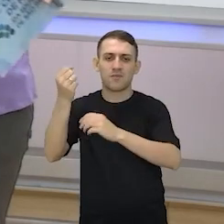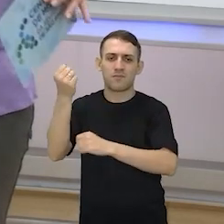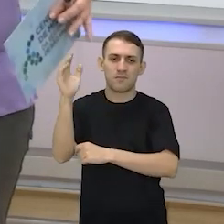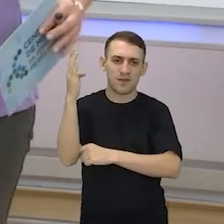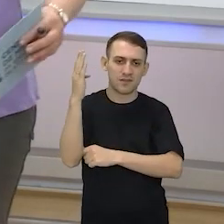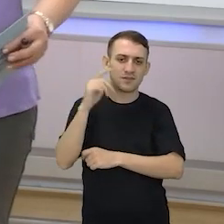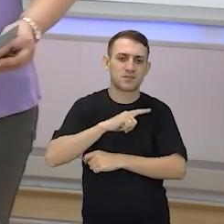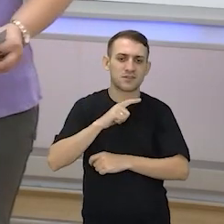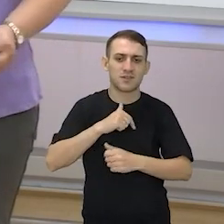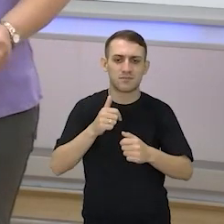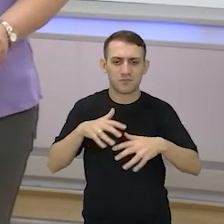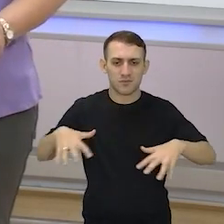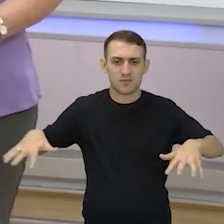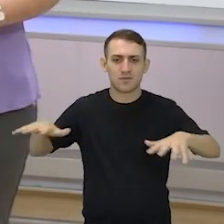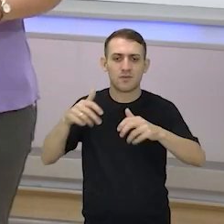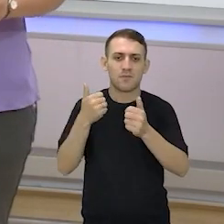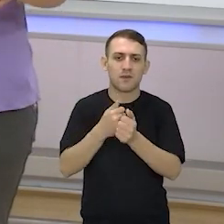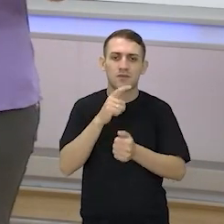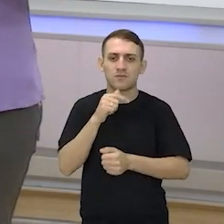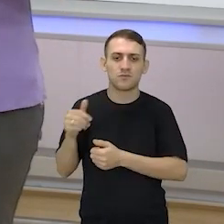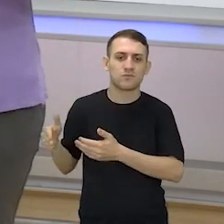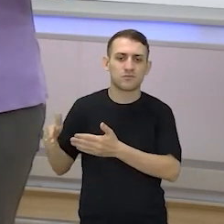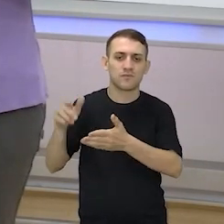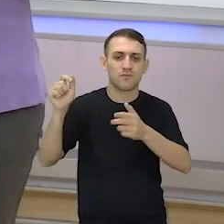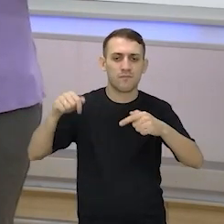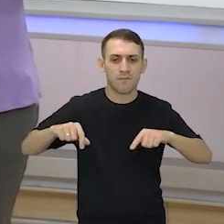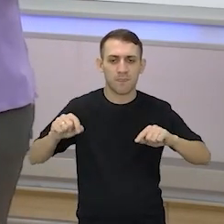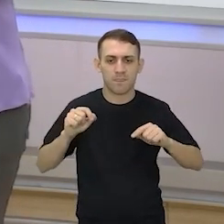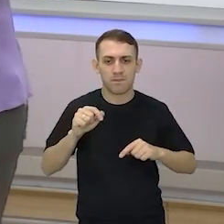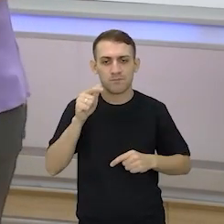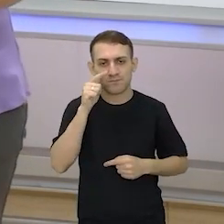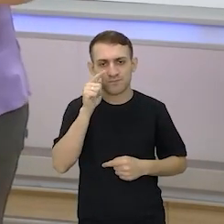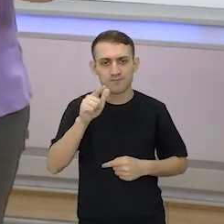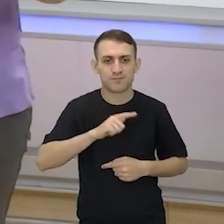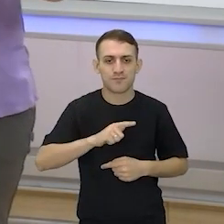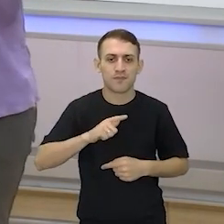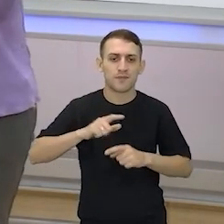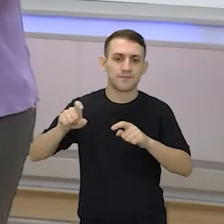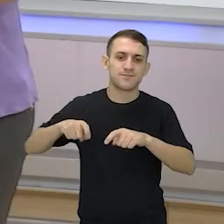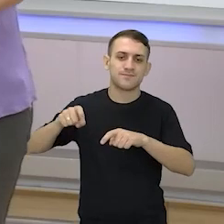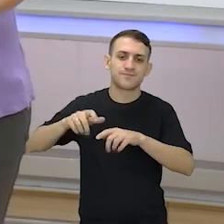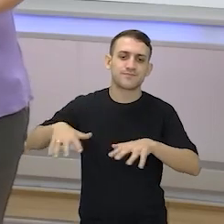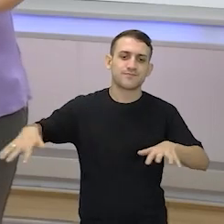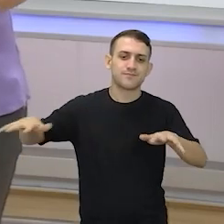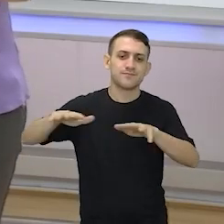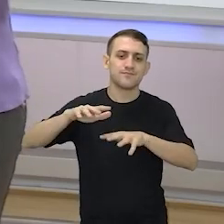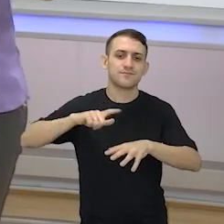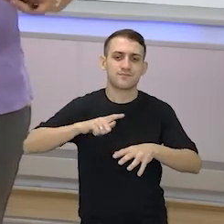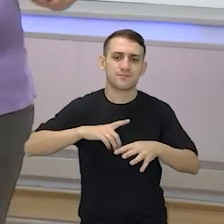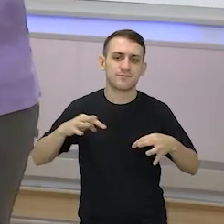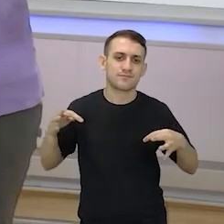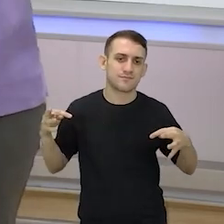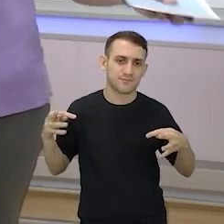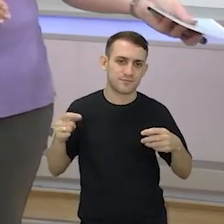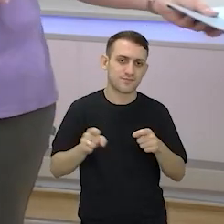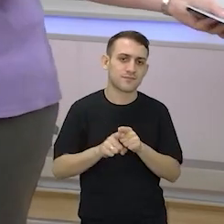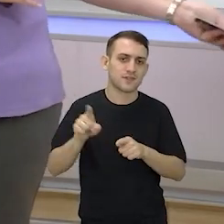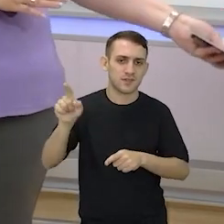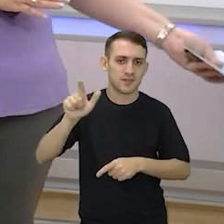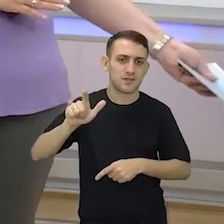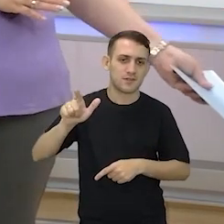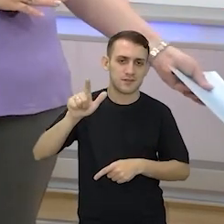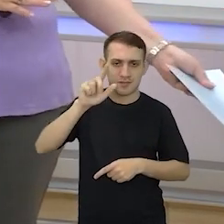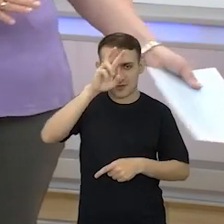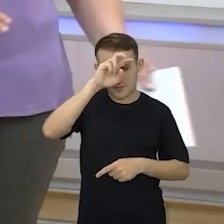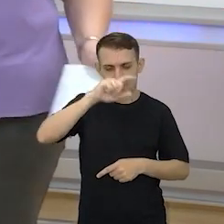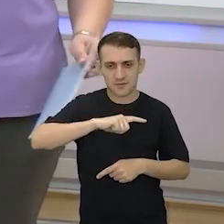criavam em volta do Rio para poder ter a agricultura, a pecuária. Claro que lá no Egito